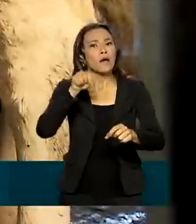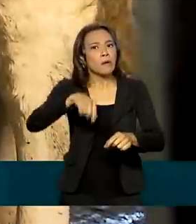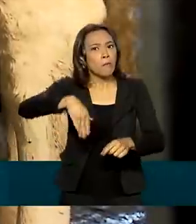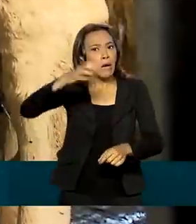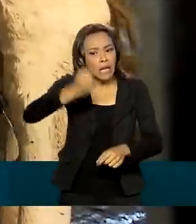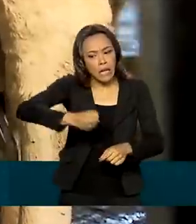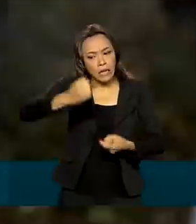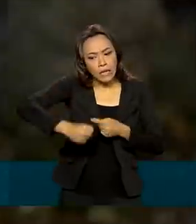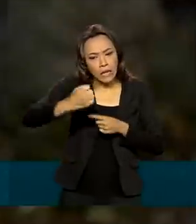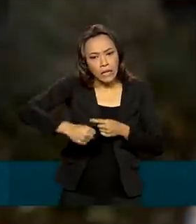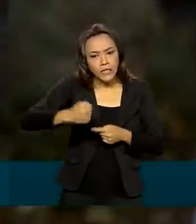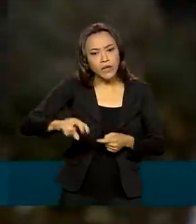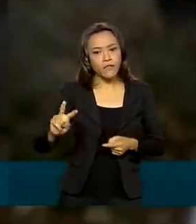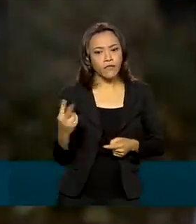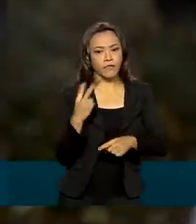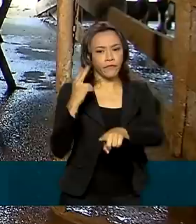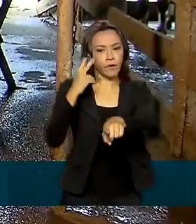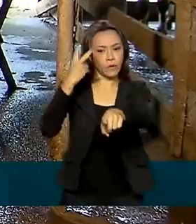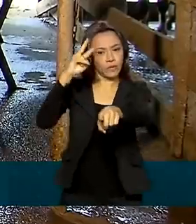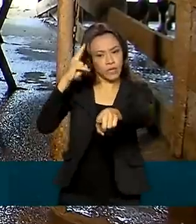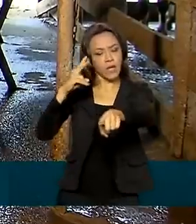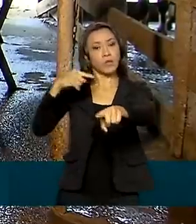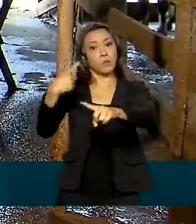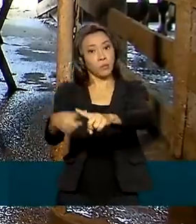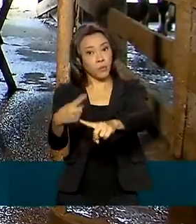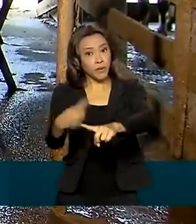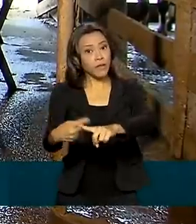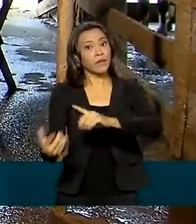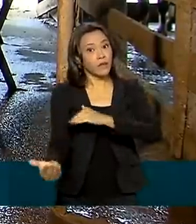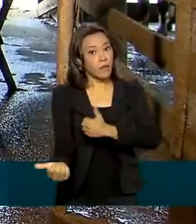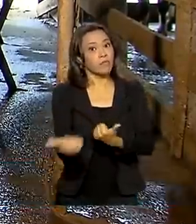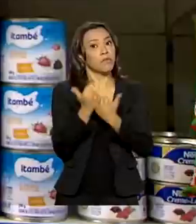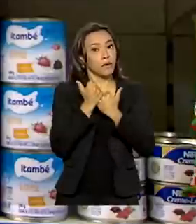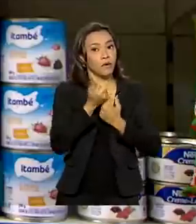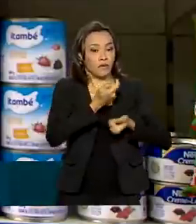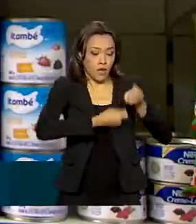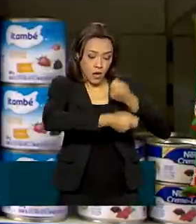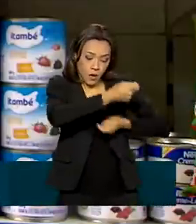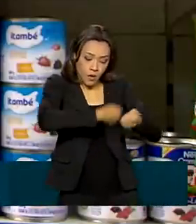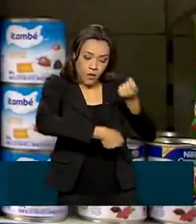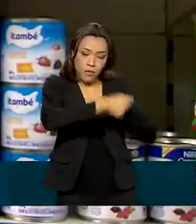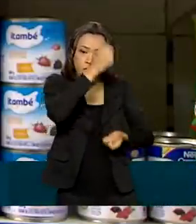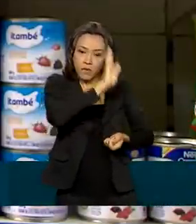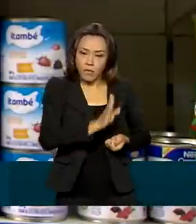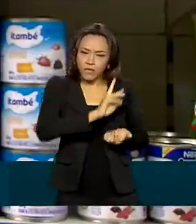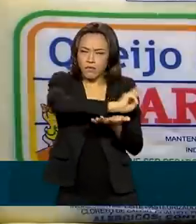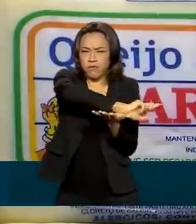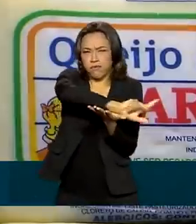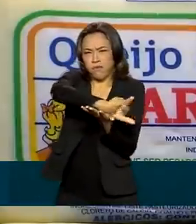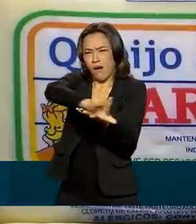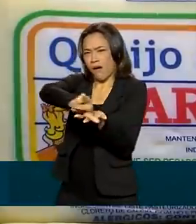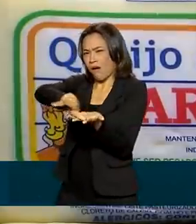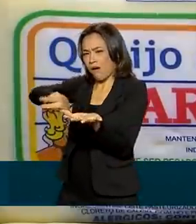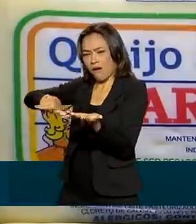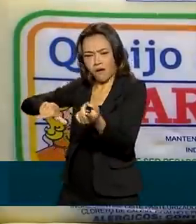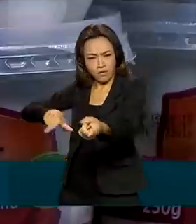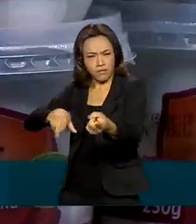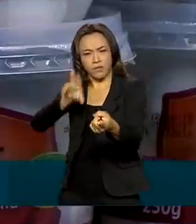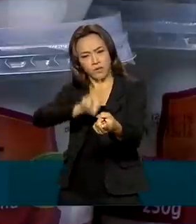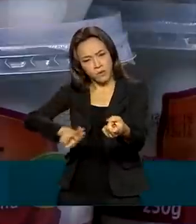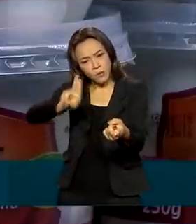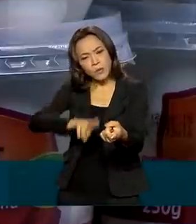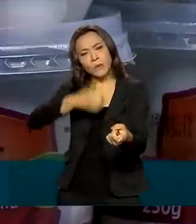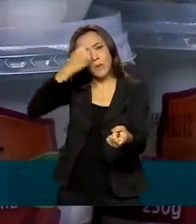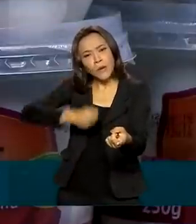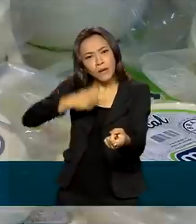mais valorizado pela contribuição positiva na economia do país. São produtos variados e diversificados